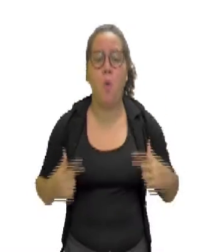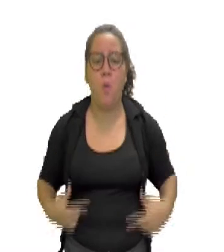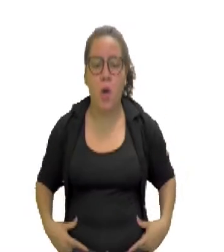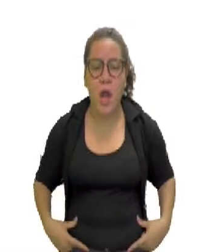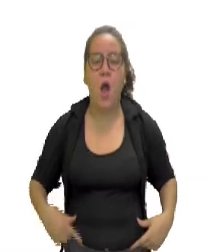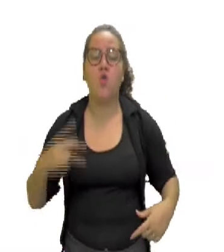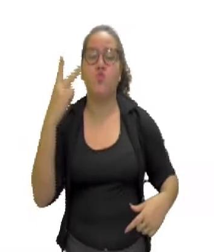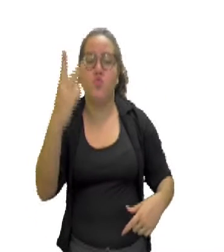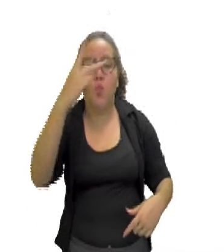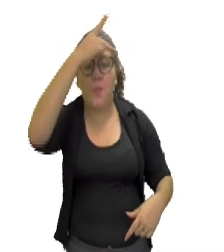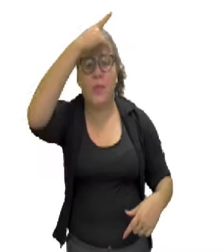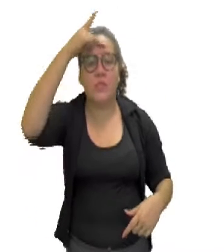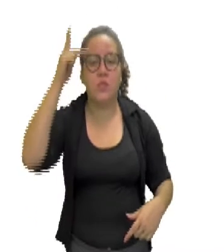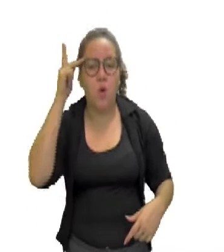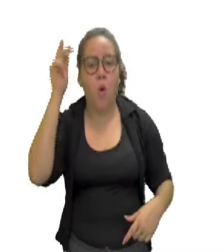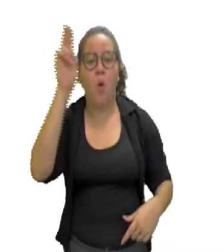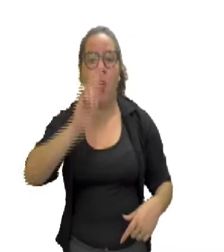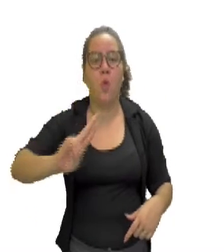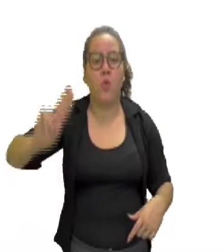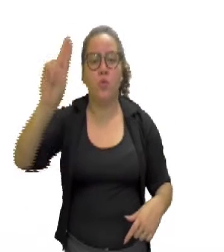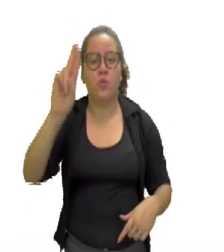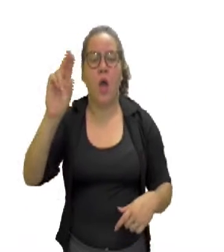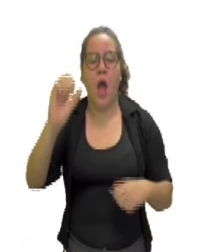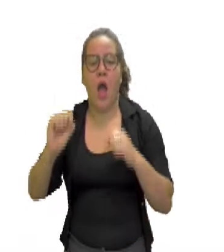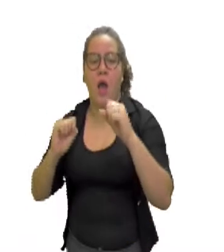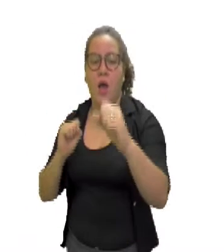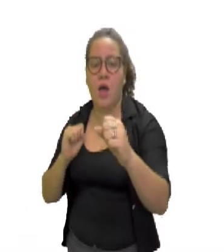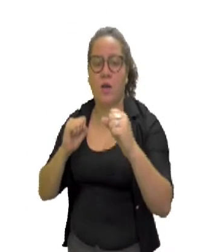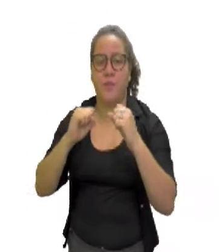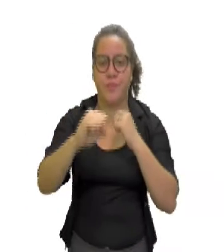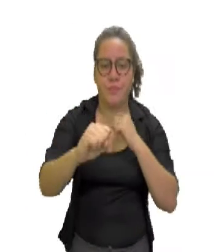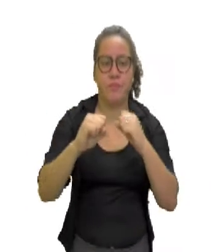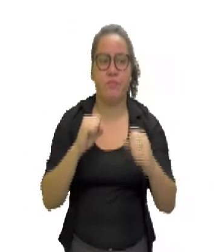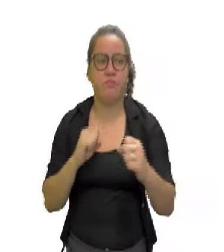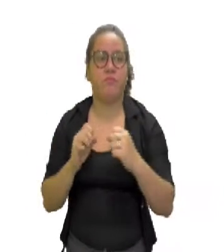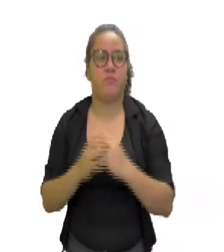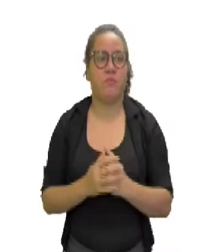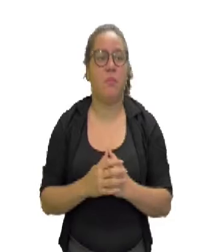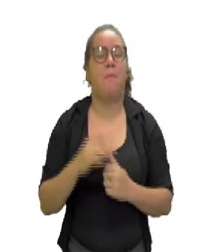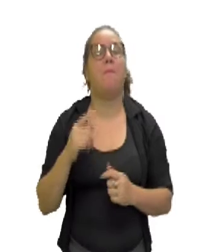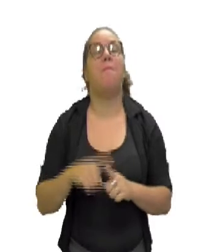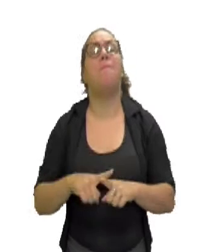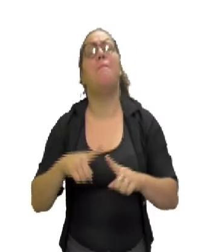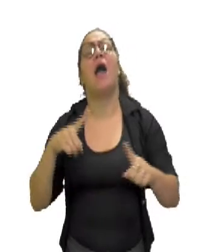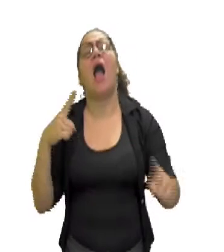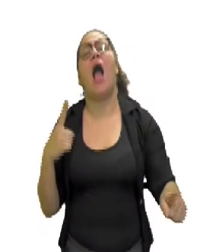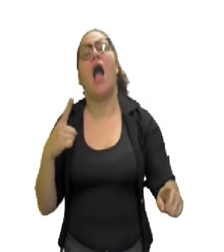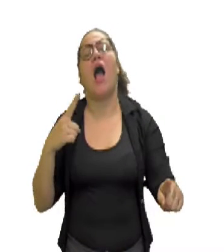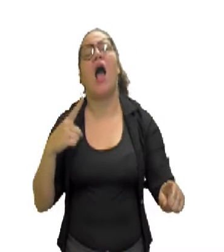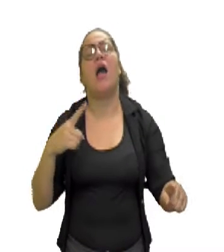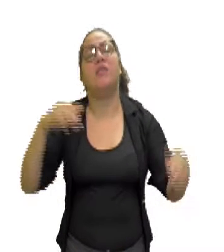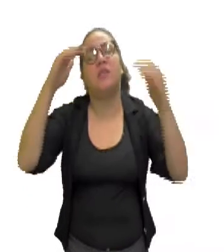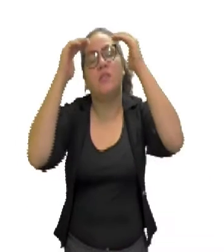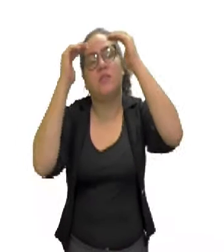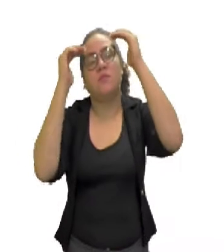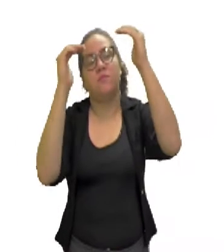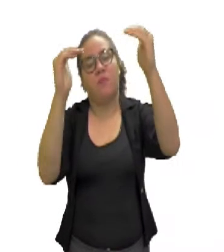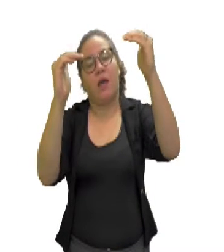duas pessoas, né, utilizando os golpes ou técnicas, né, gente? Mas com respeito